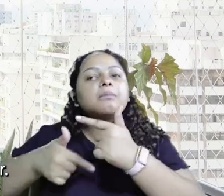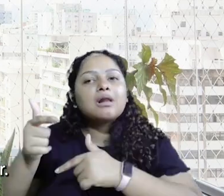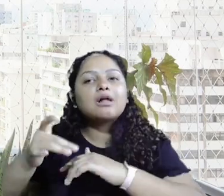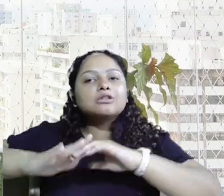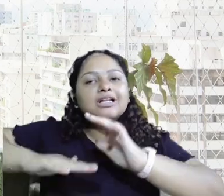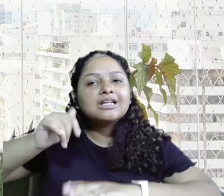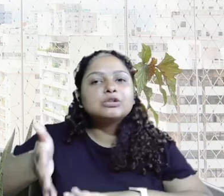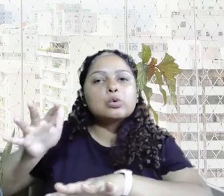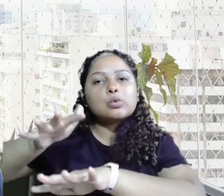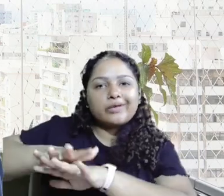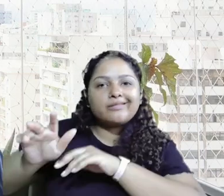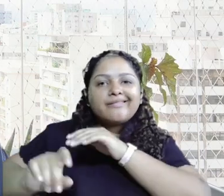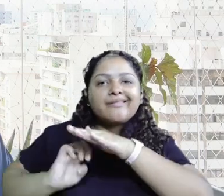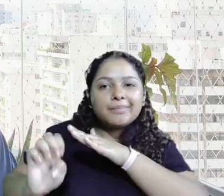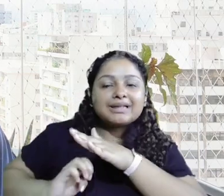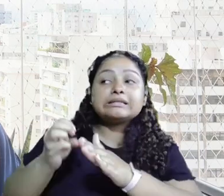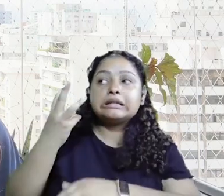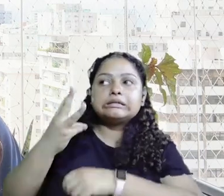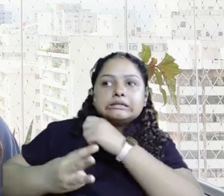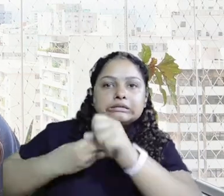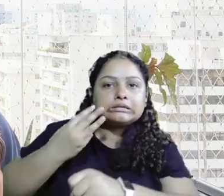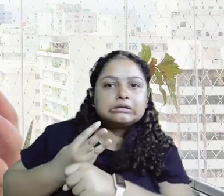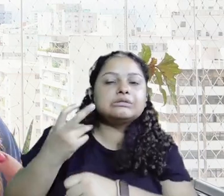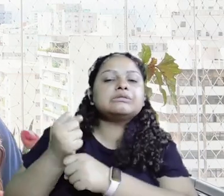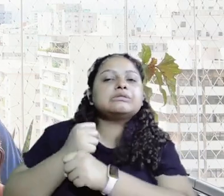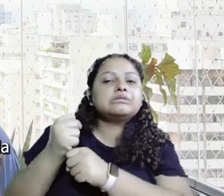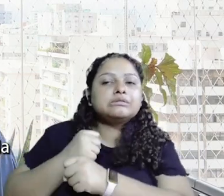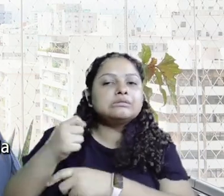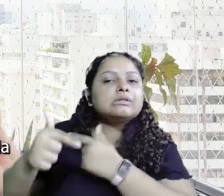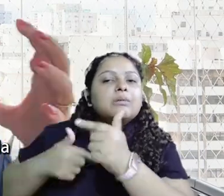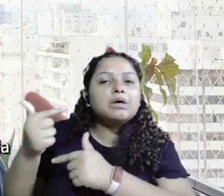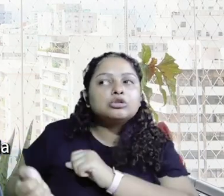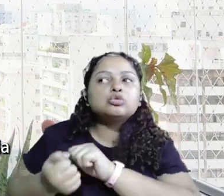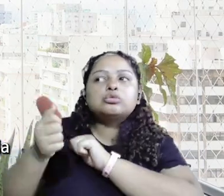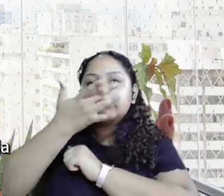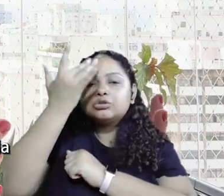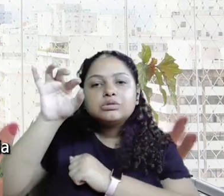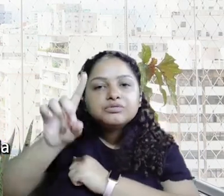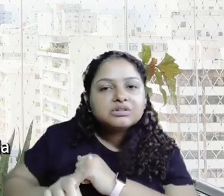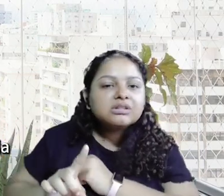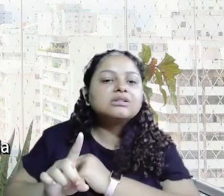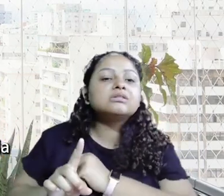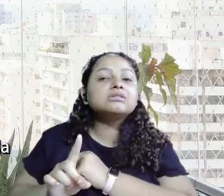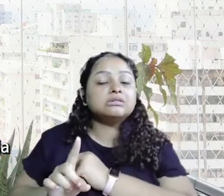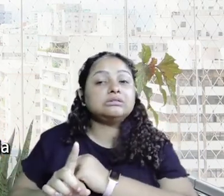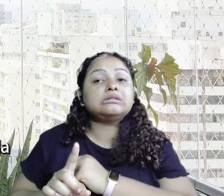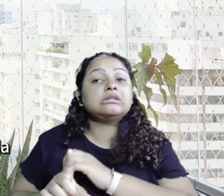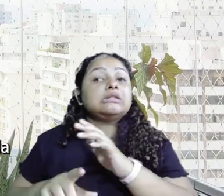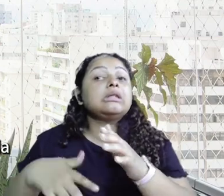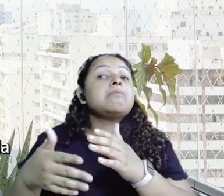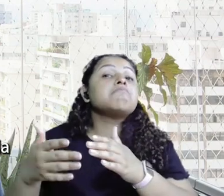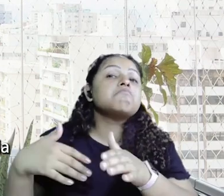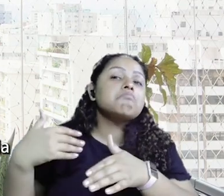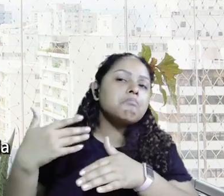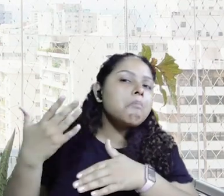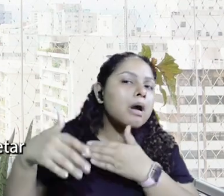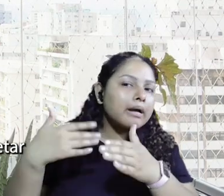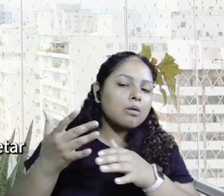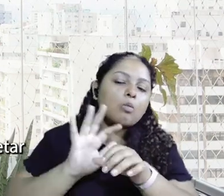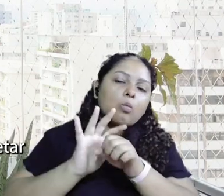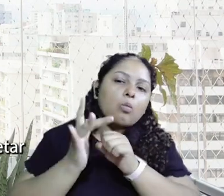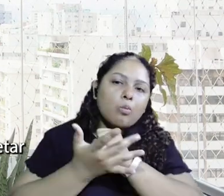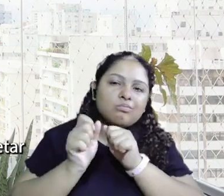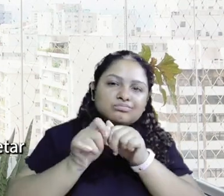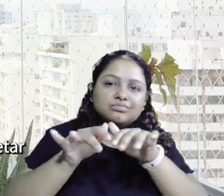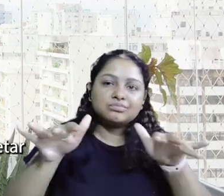Talento Incluir, foi muito bacana agora, os três anos que eu fiquei lá atuando com pessoas com deficiência, e na pandemia,